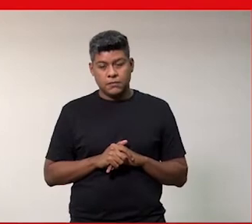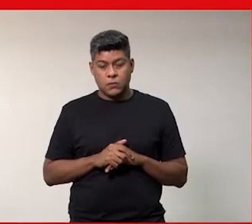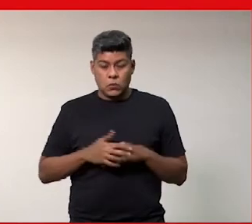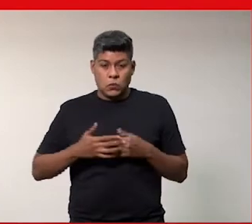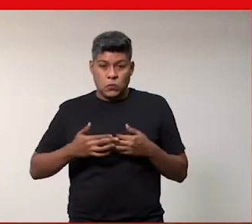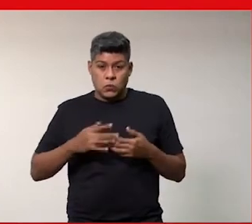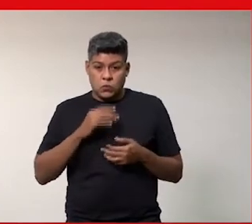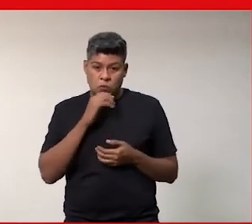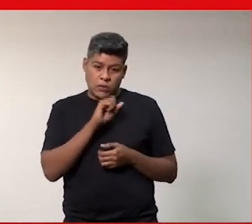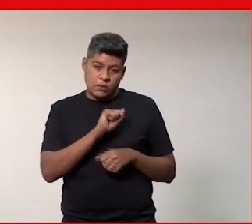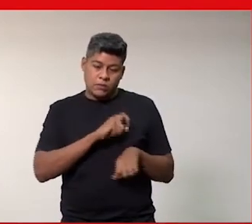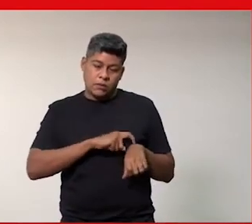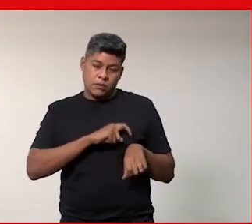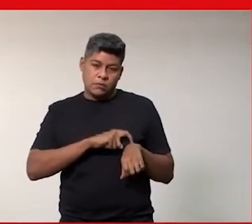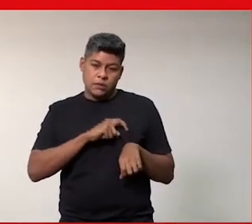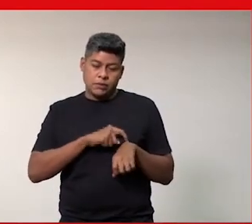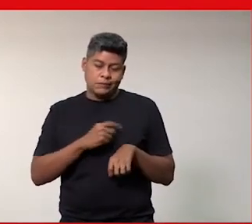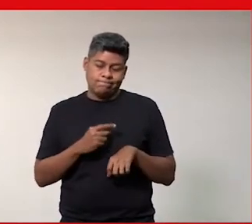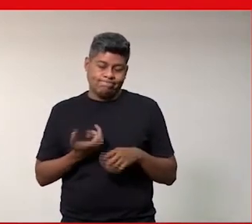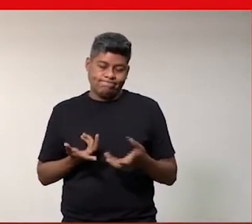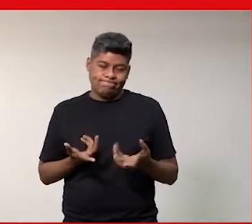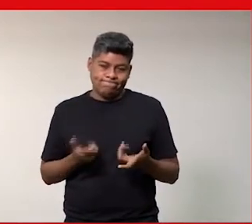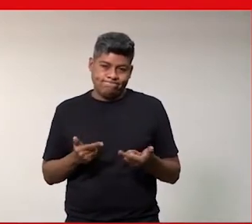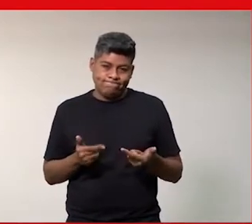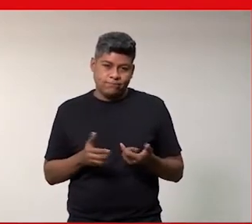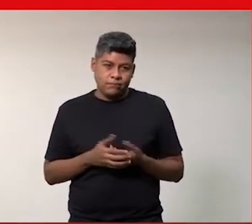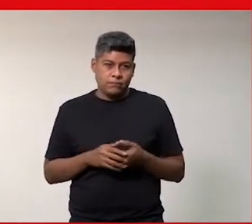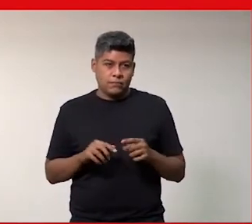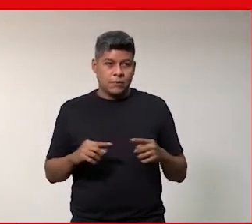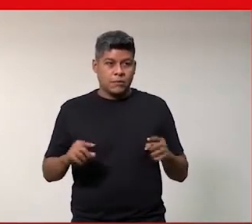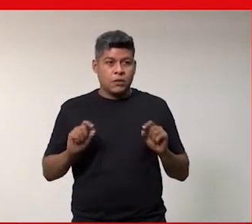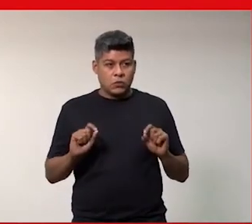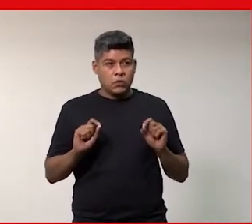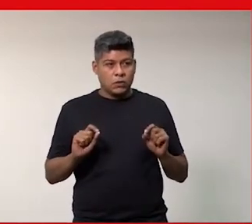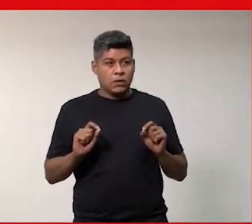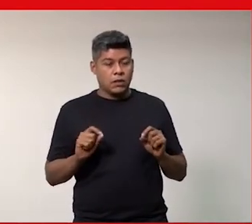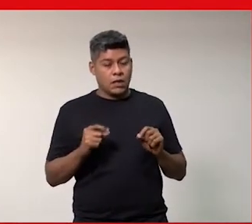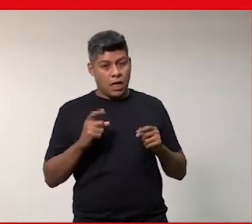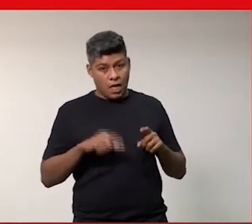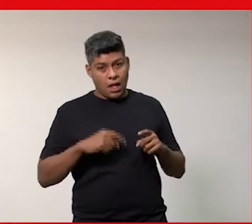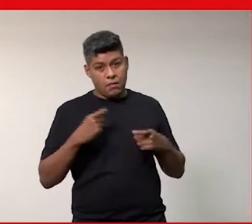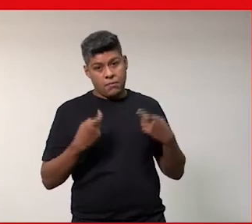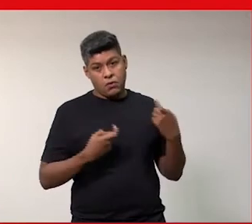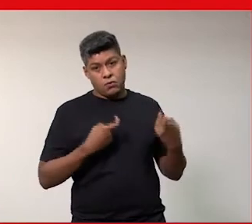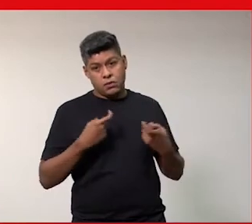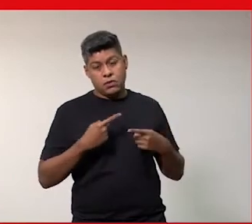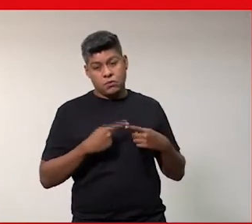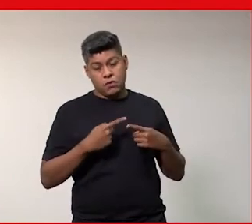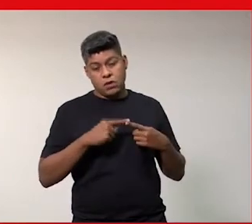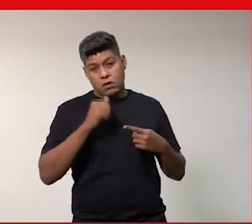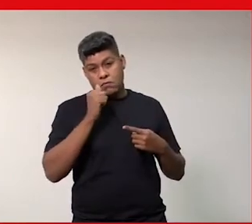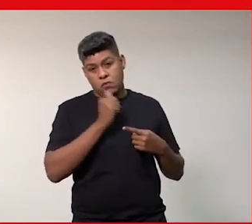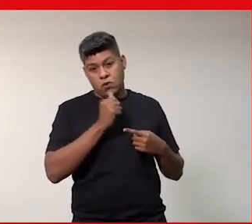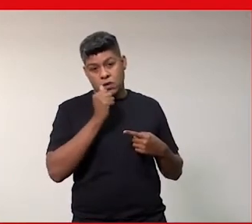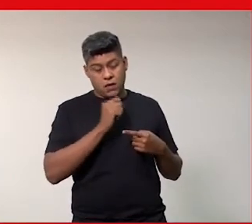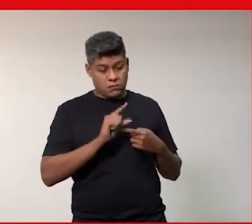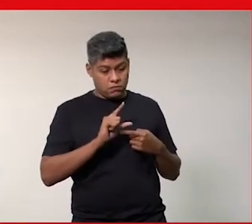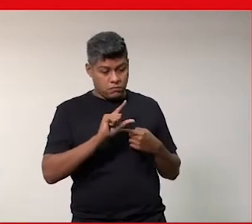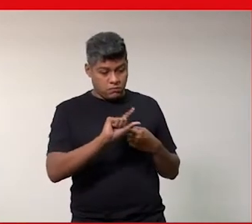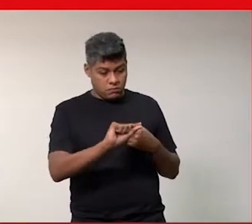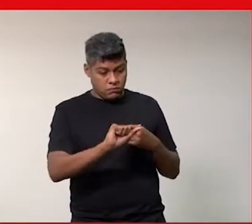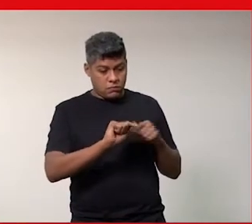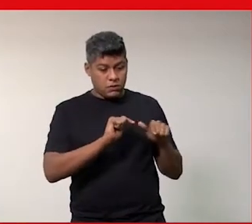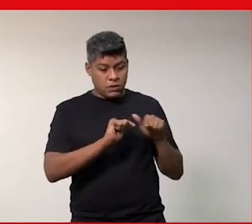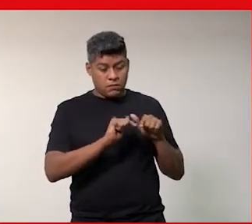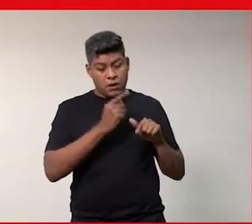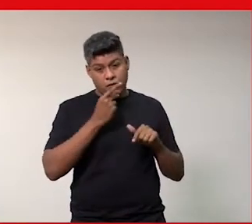rápido o tempo não deu tempo mas era justamente dessa preocupação porque quando a mulher sai para o trabalho e aí